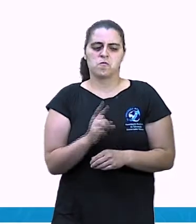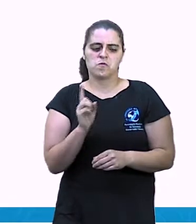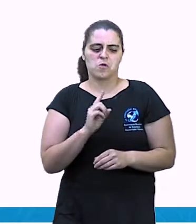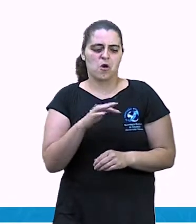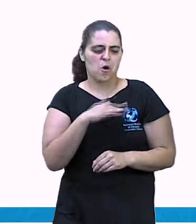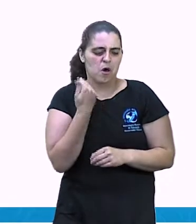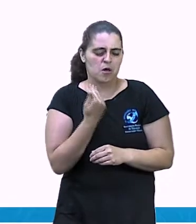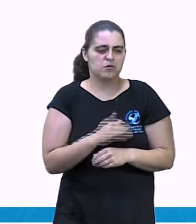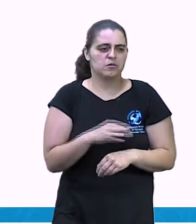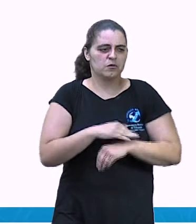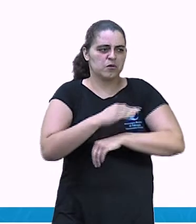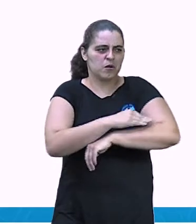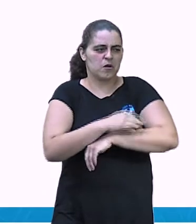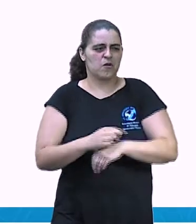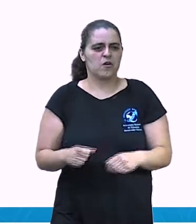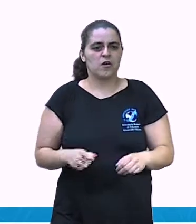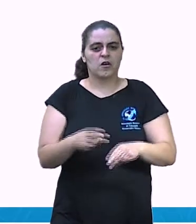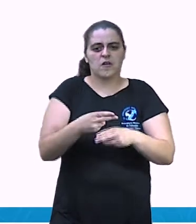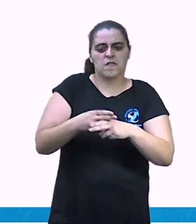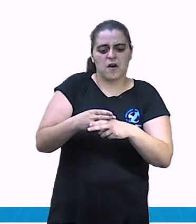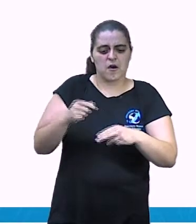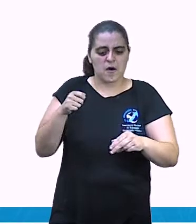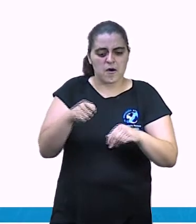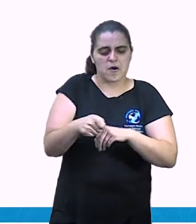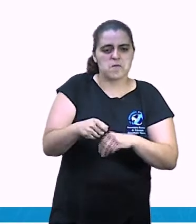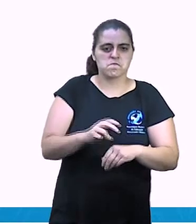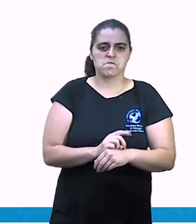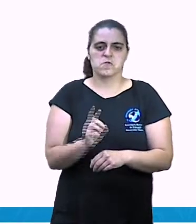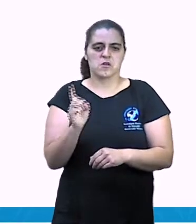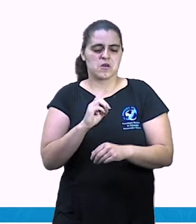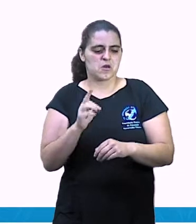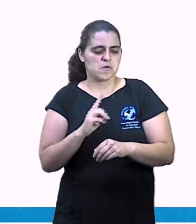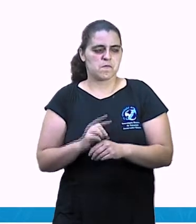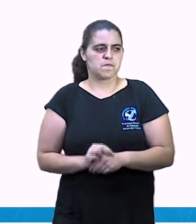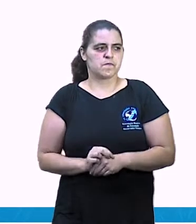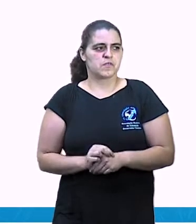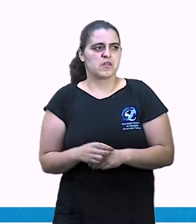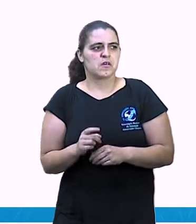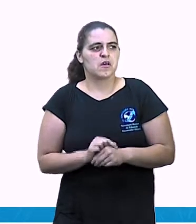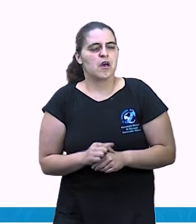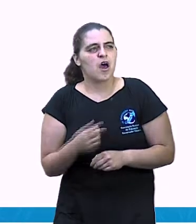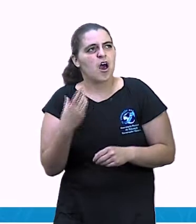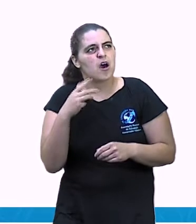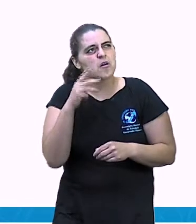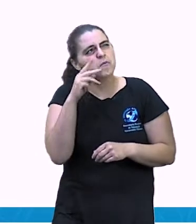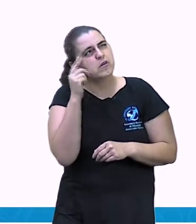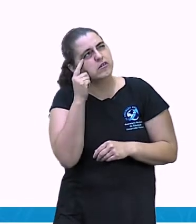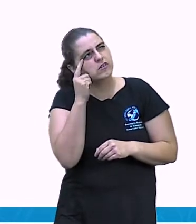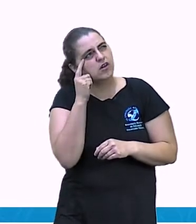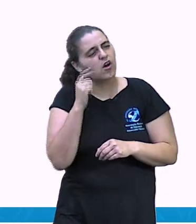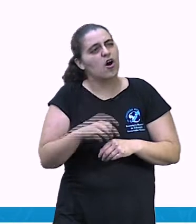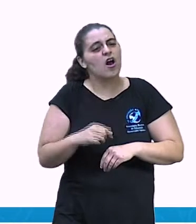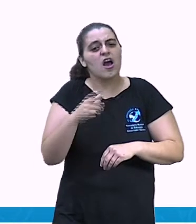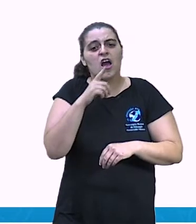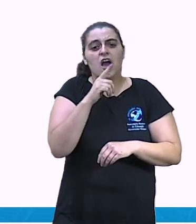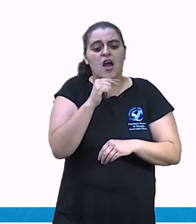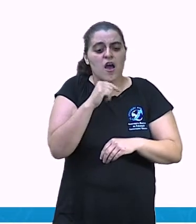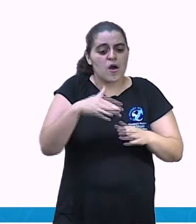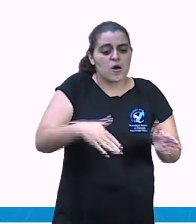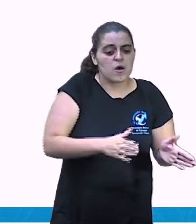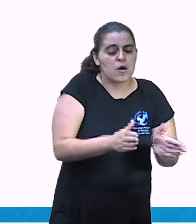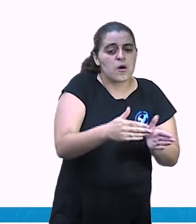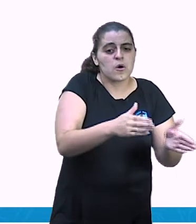Vamos furar de faca. Faca não atravessa. Vamos botar o sapo dentro da lagoa.